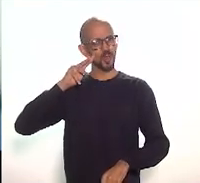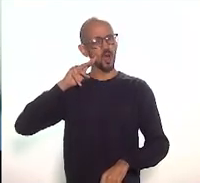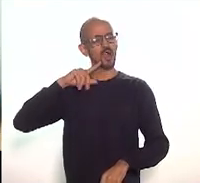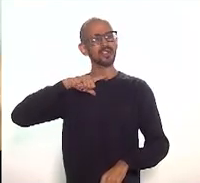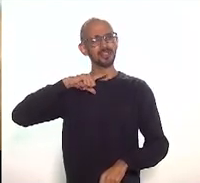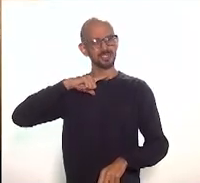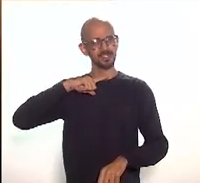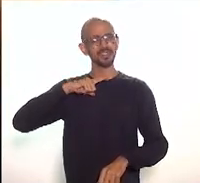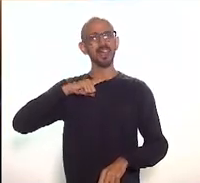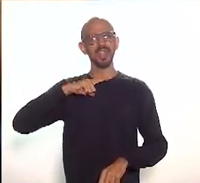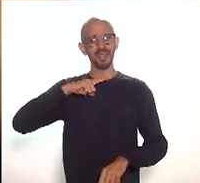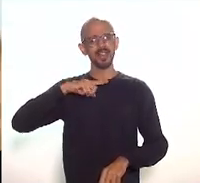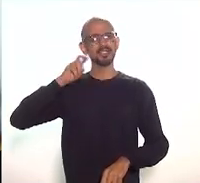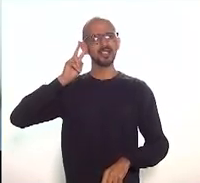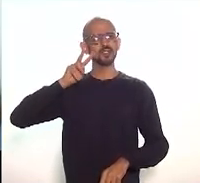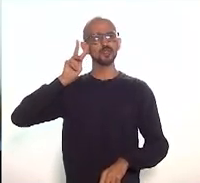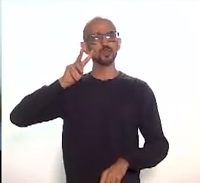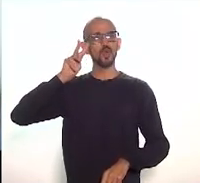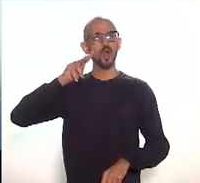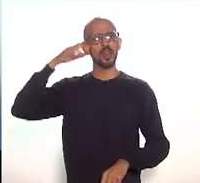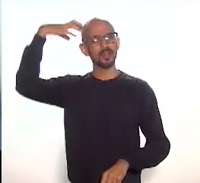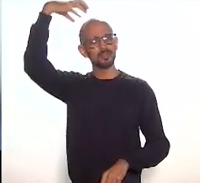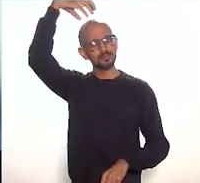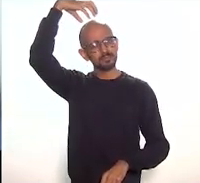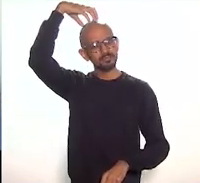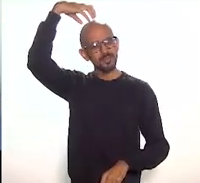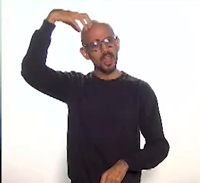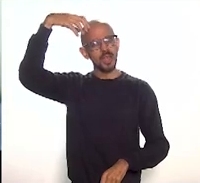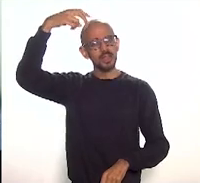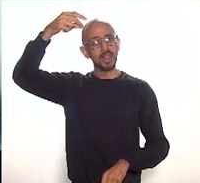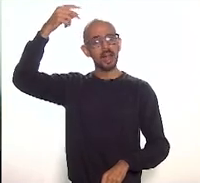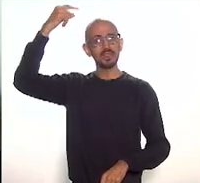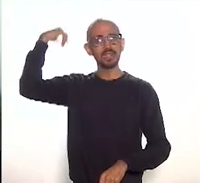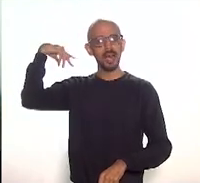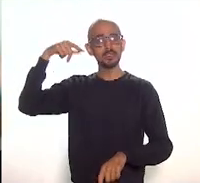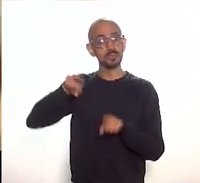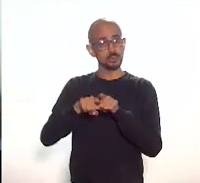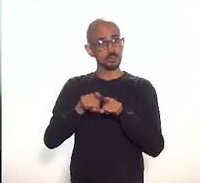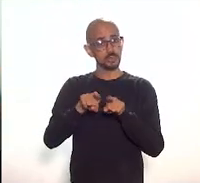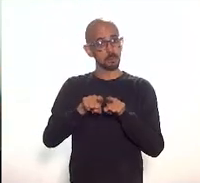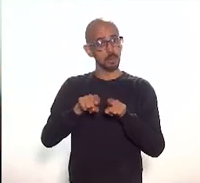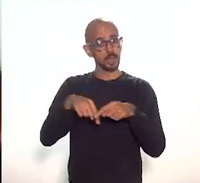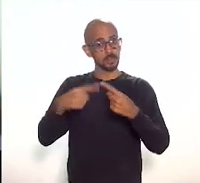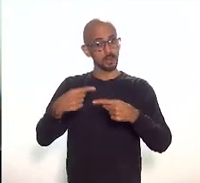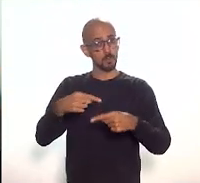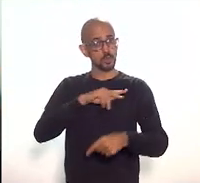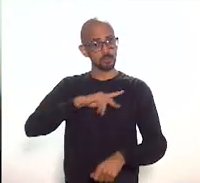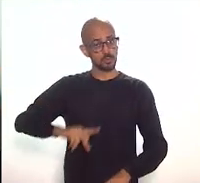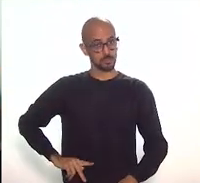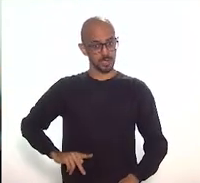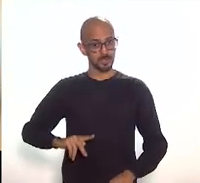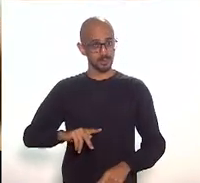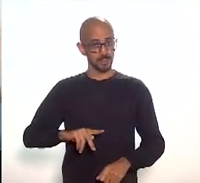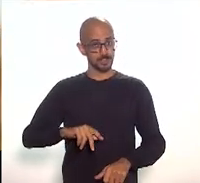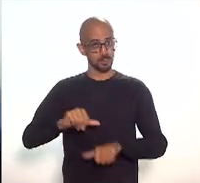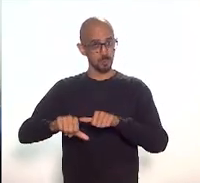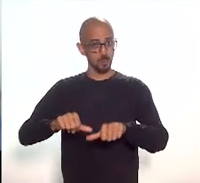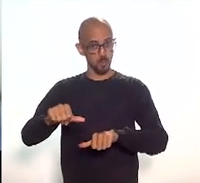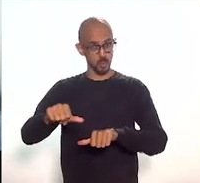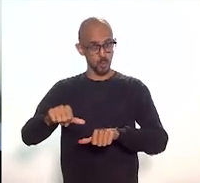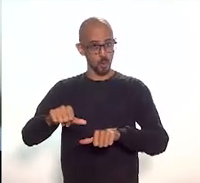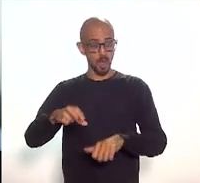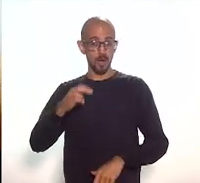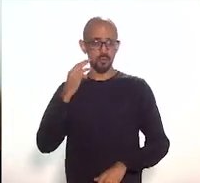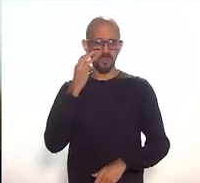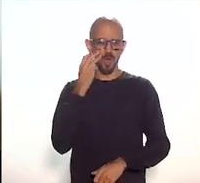Império, com o Brasil Velha República ou com o Nova República. E aí o Valdez Carneiro conhece muito bem